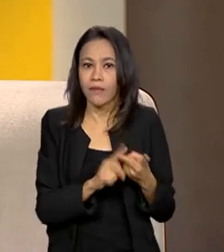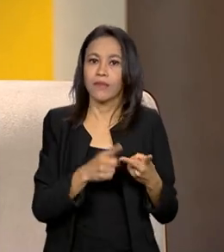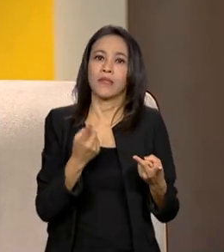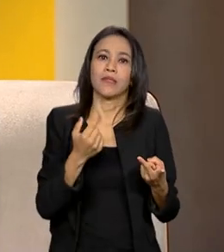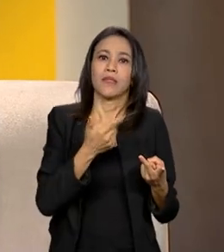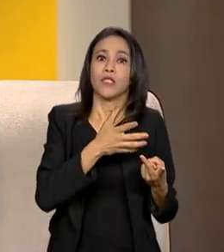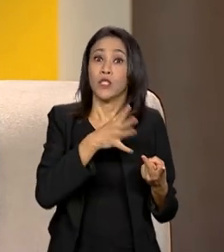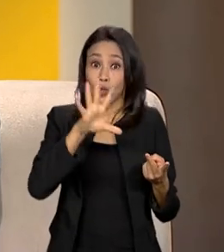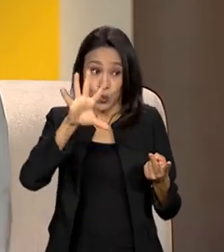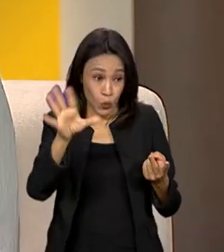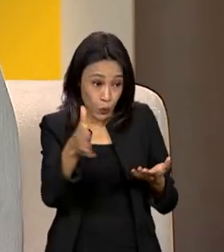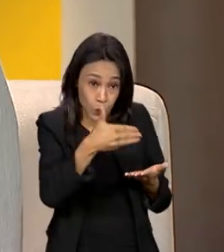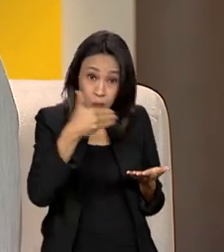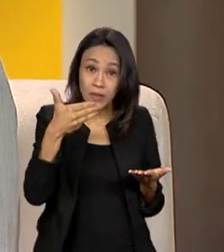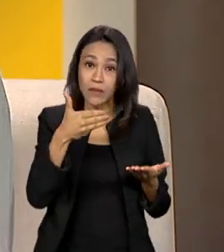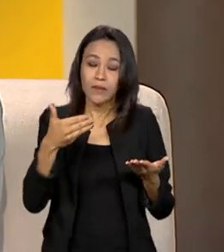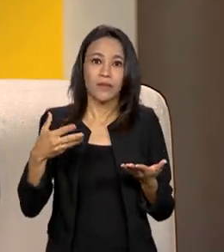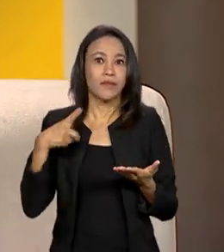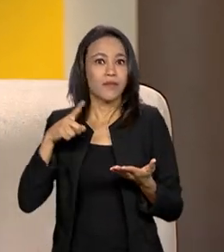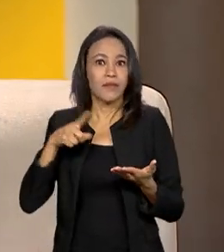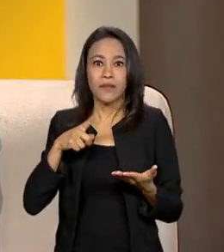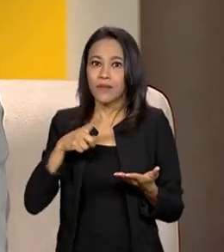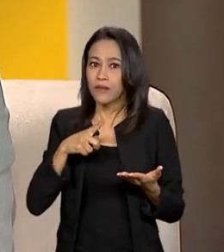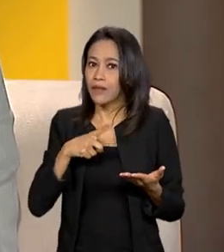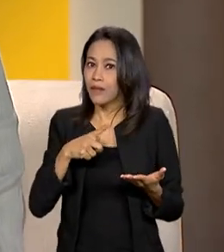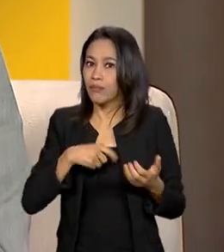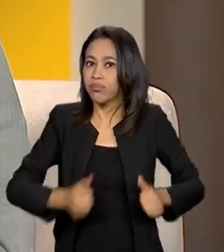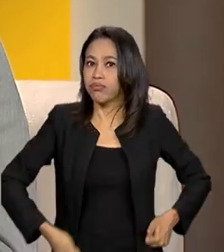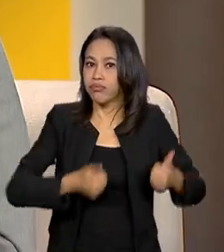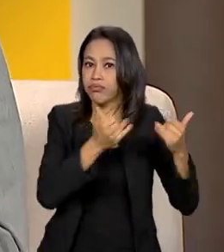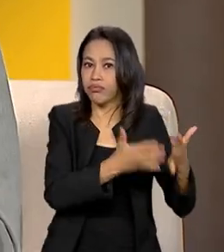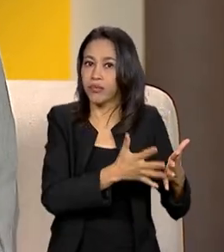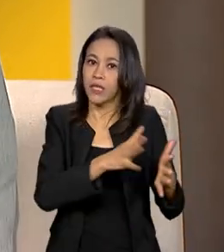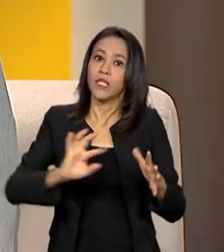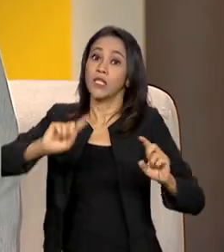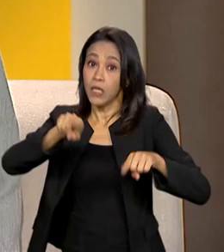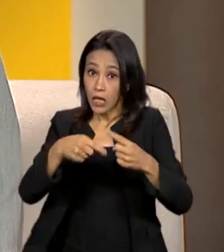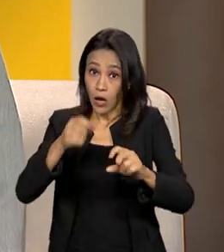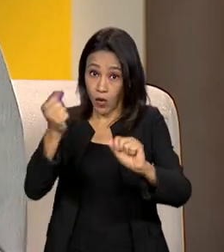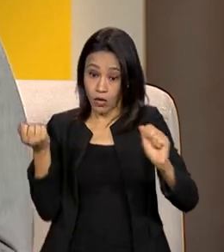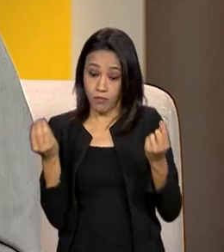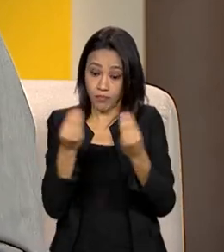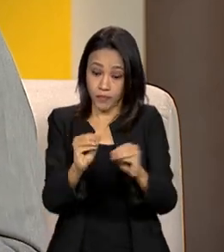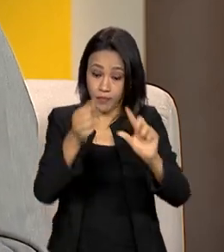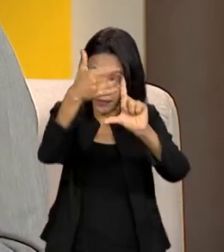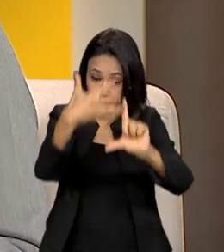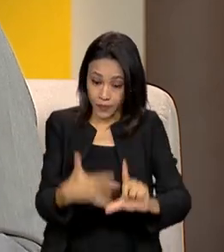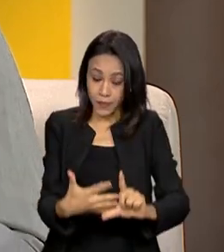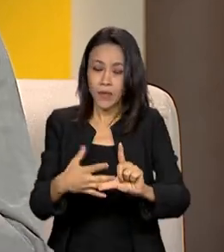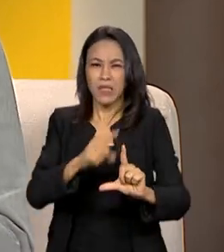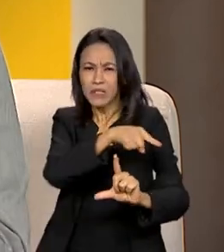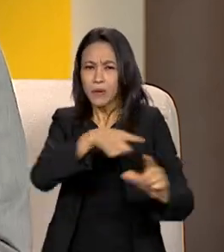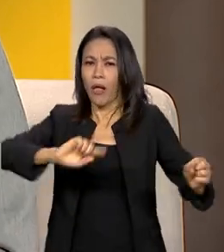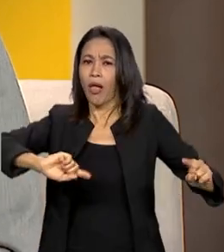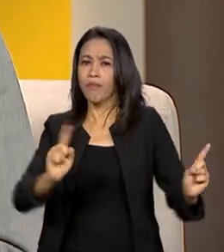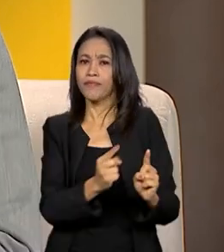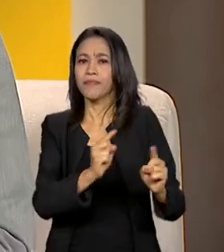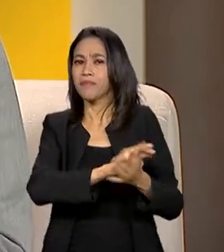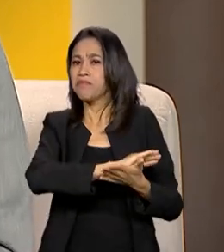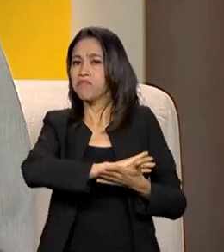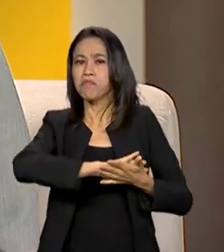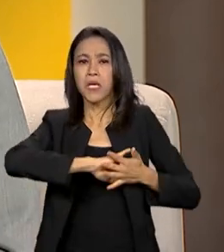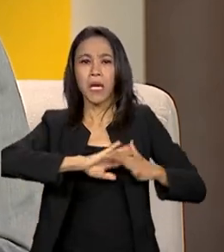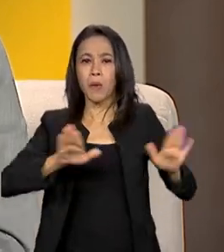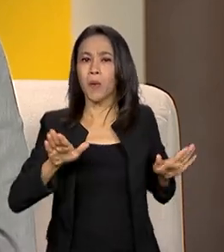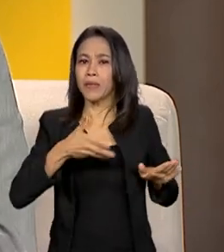da digitalização. Mas, para dentro do governo, também é uma grande vantagem, na medida que a gente automatiza muito